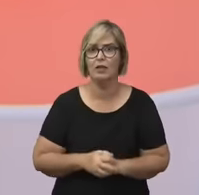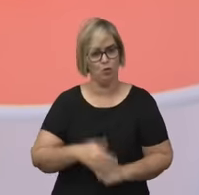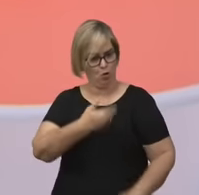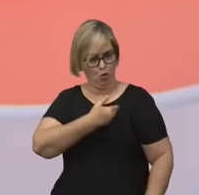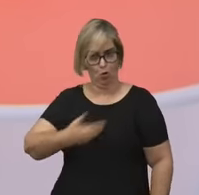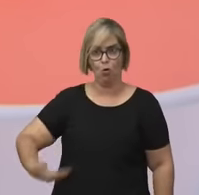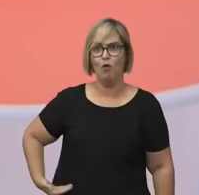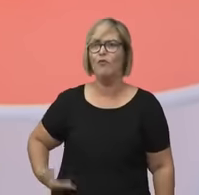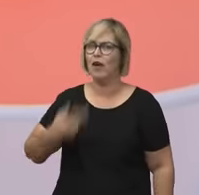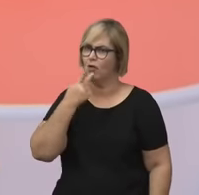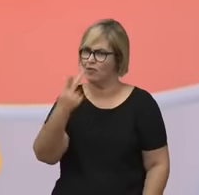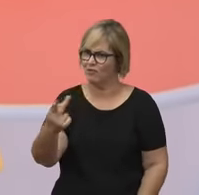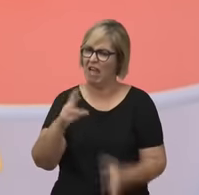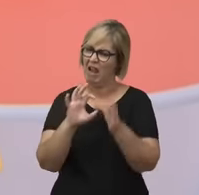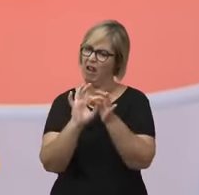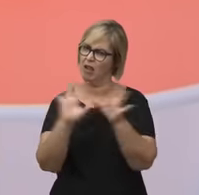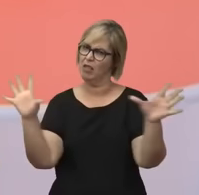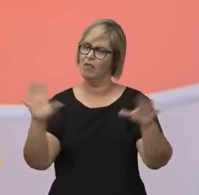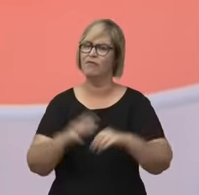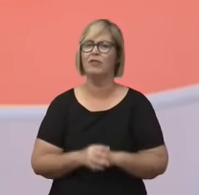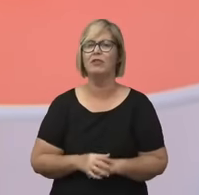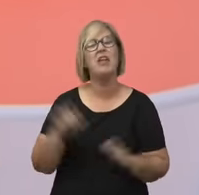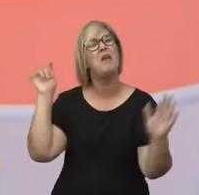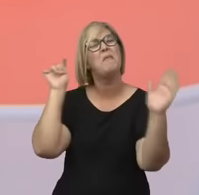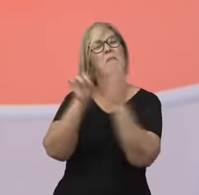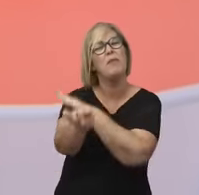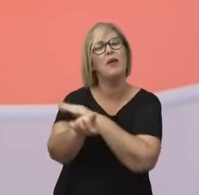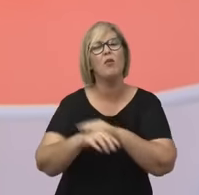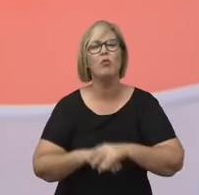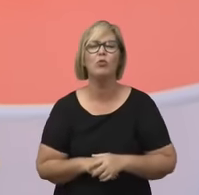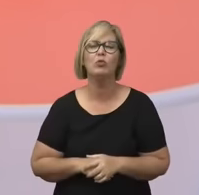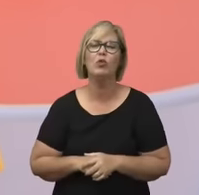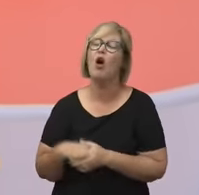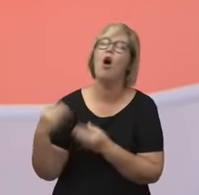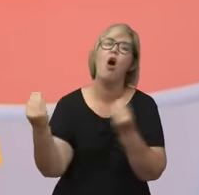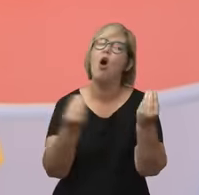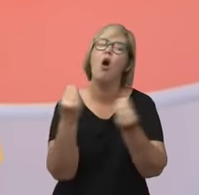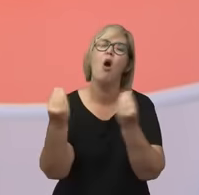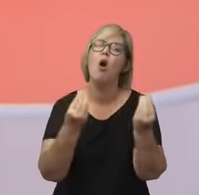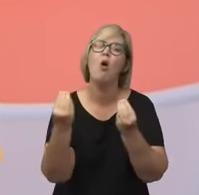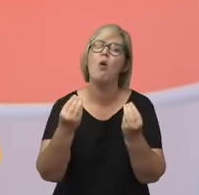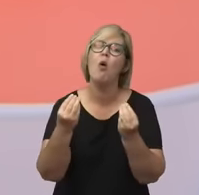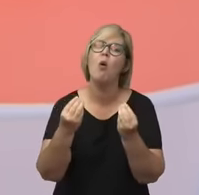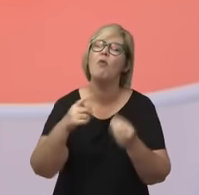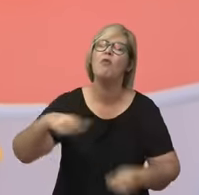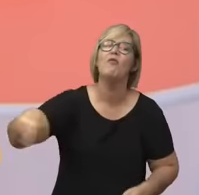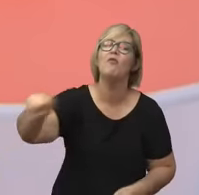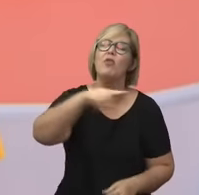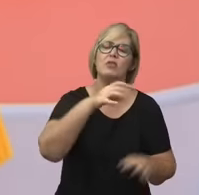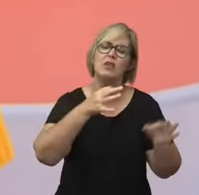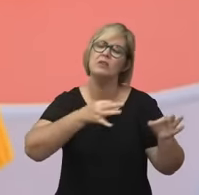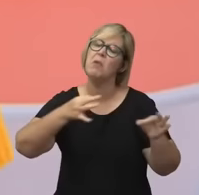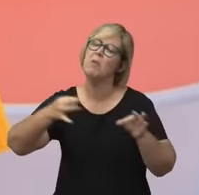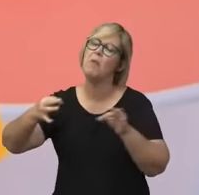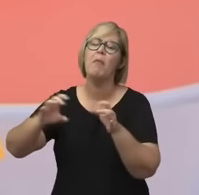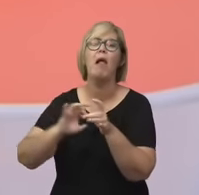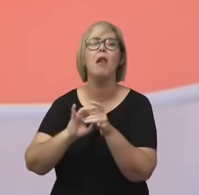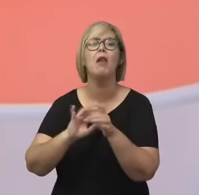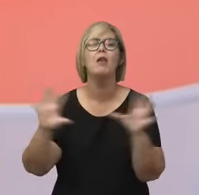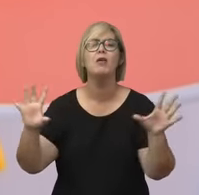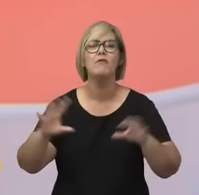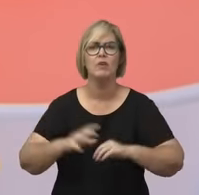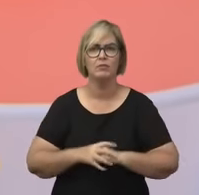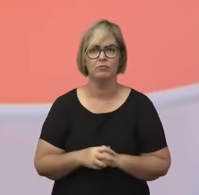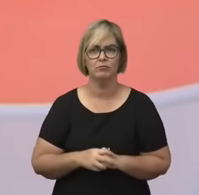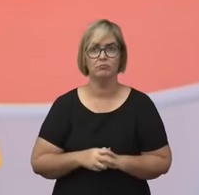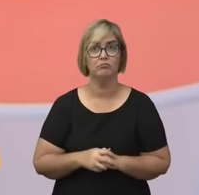dizeis liberal, onde está a doação mais importante dessa civilização, desse liberalismo? Temos